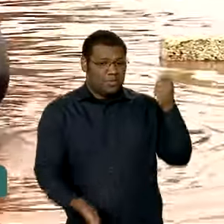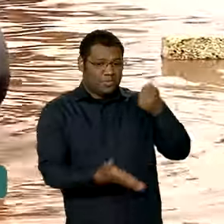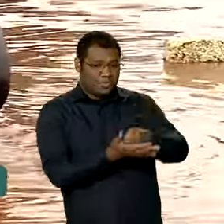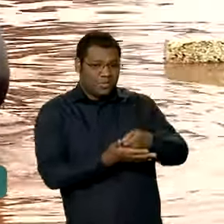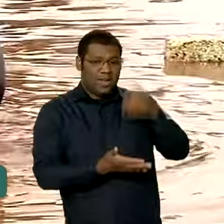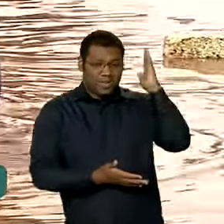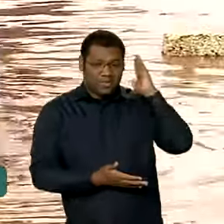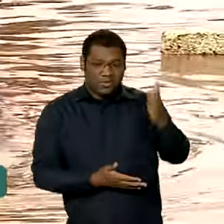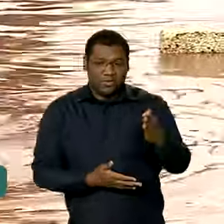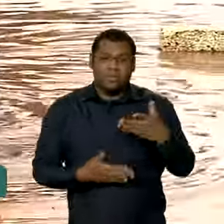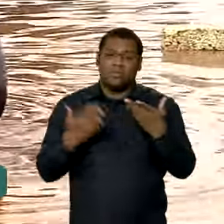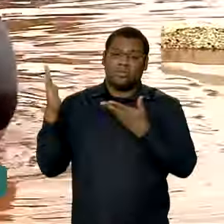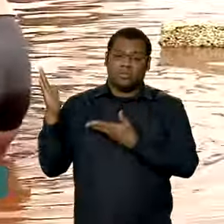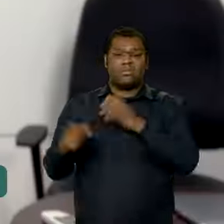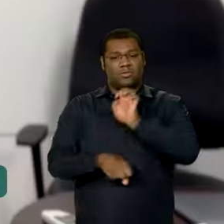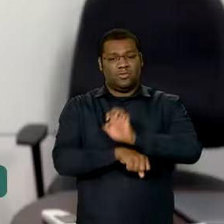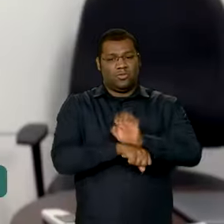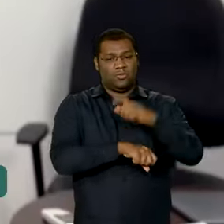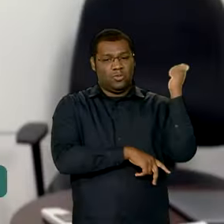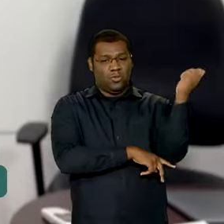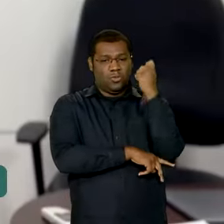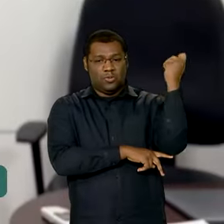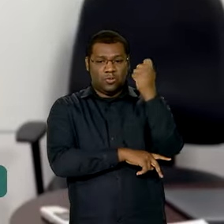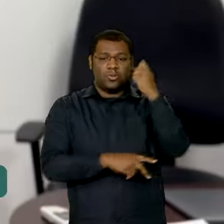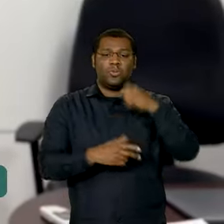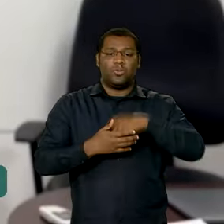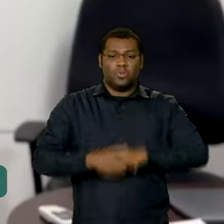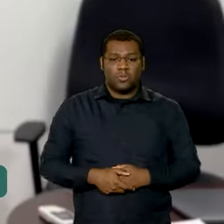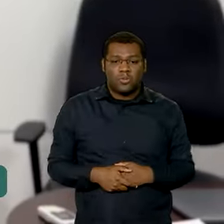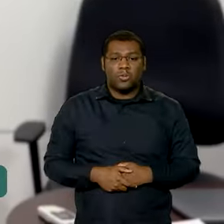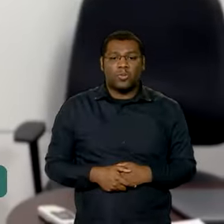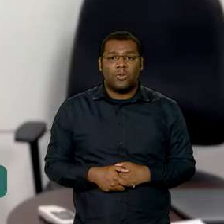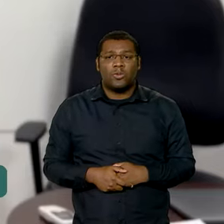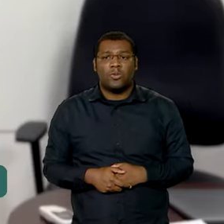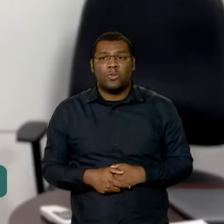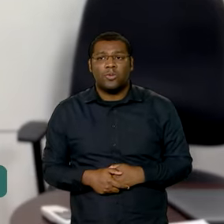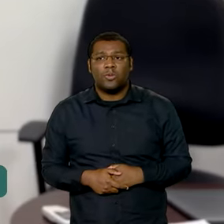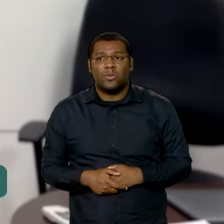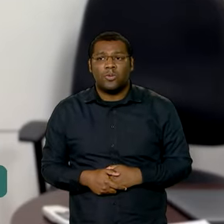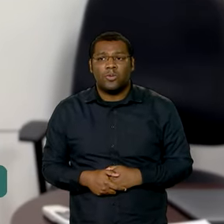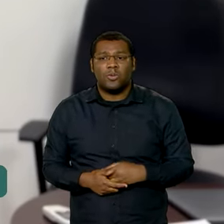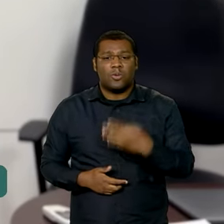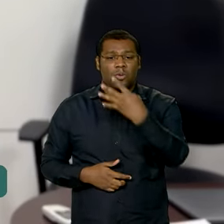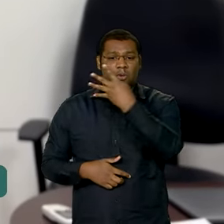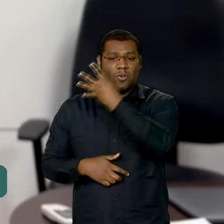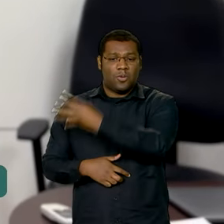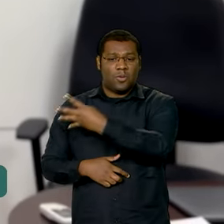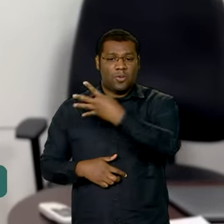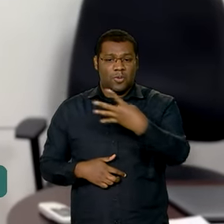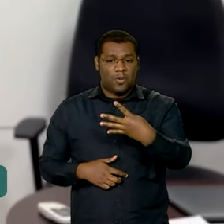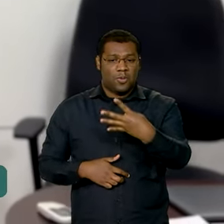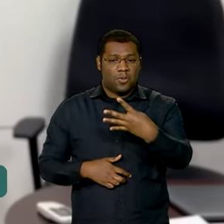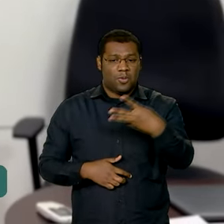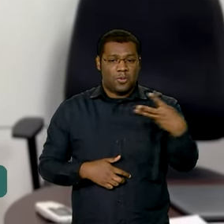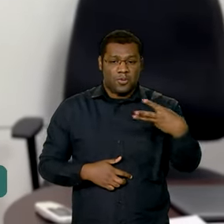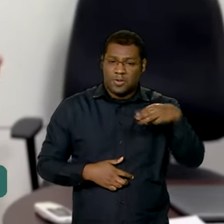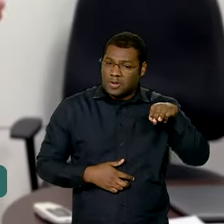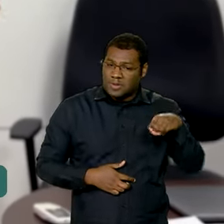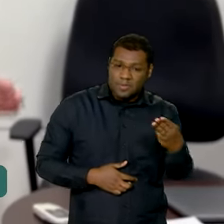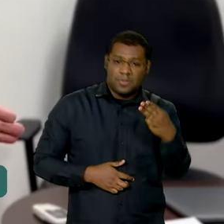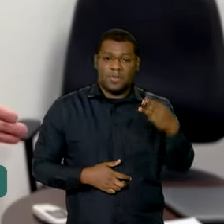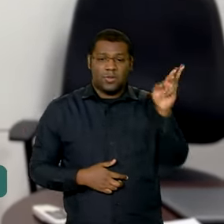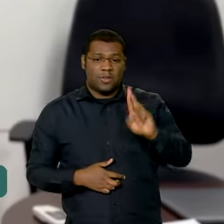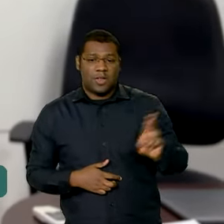o caso do Rio Grande do Sul. Só para o Rio Grande do Sul, são 443 milhões de